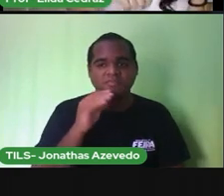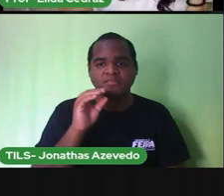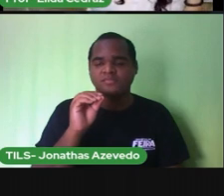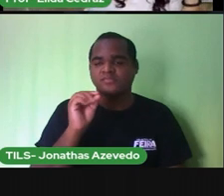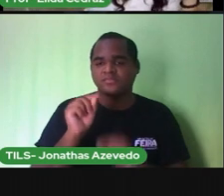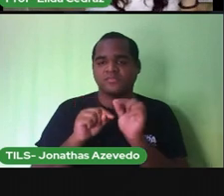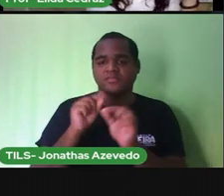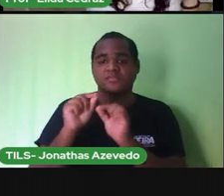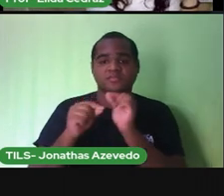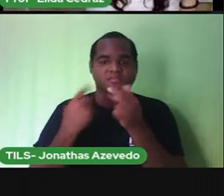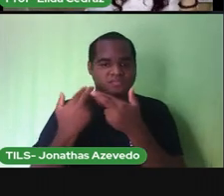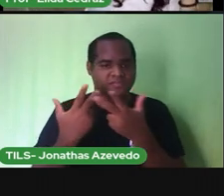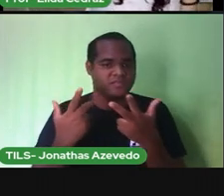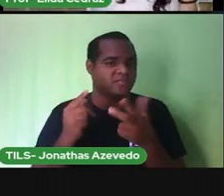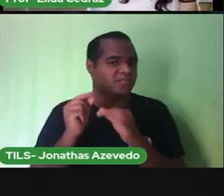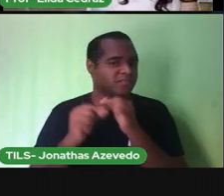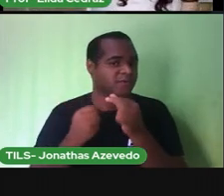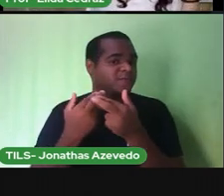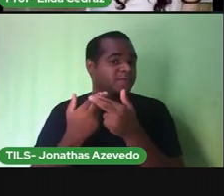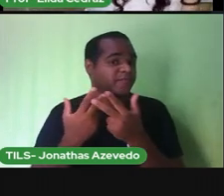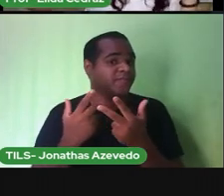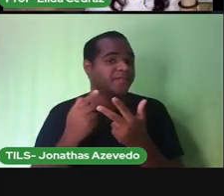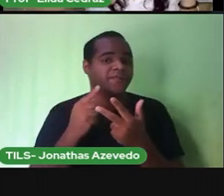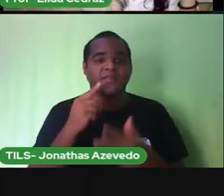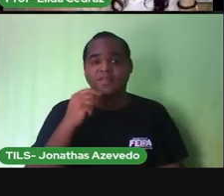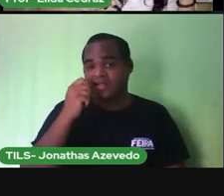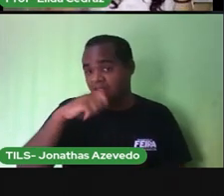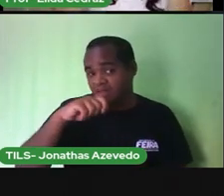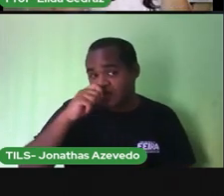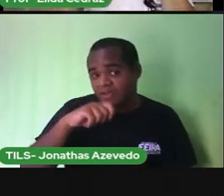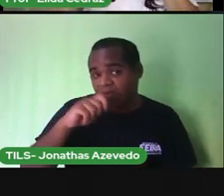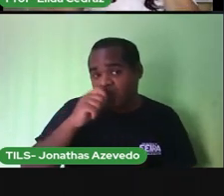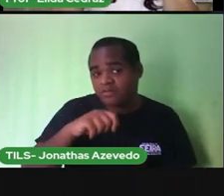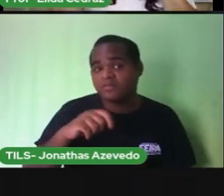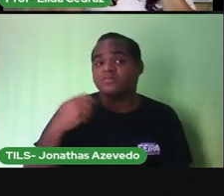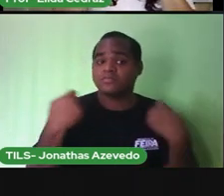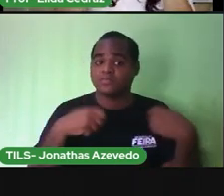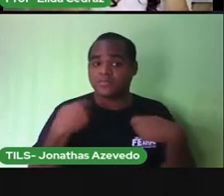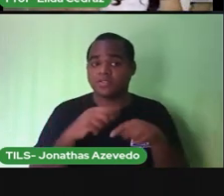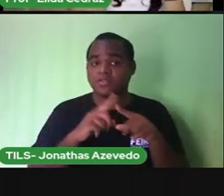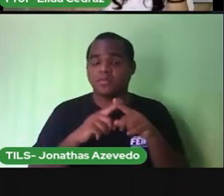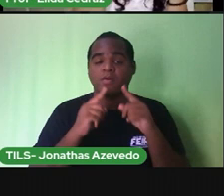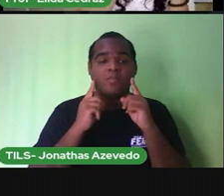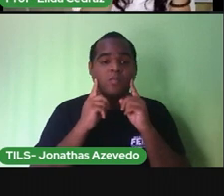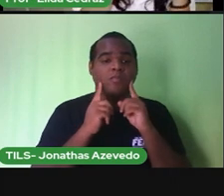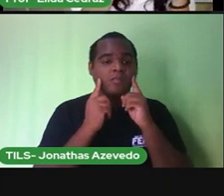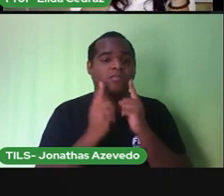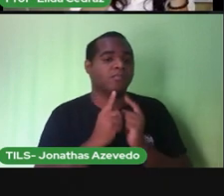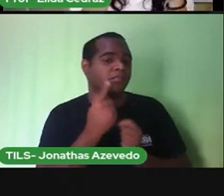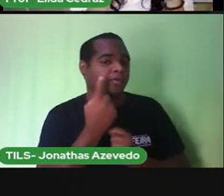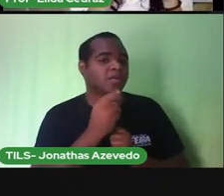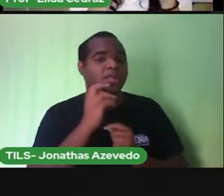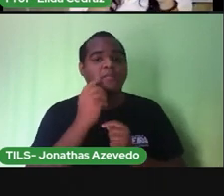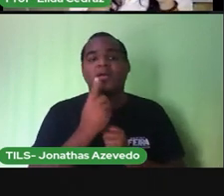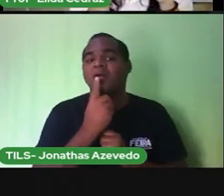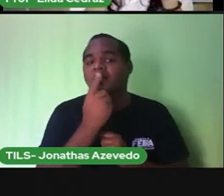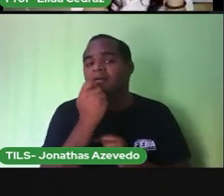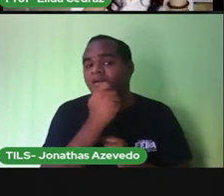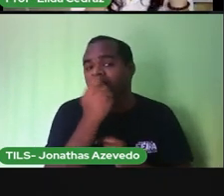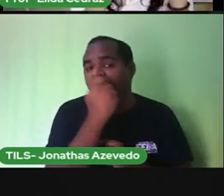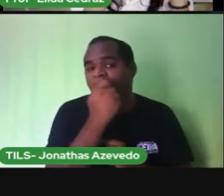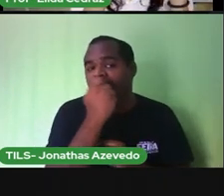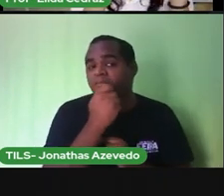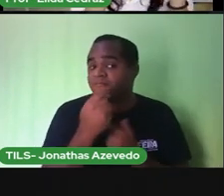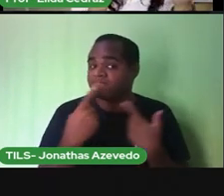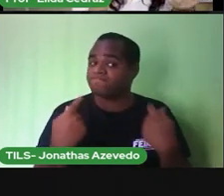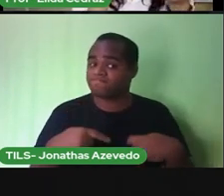e nem a língua. A gente precisa escovar a língua, aqui a bochecha, o céu da boca. Senão